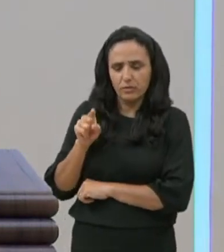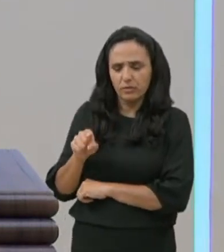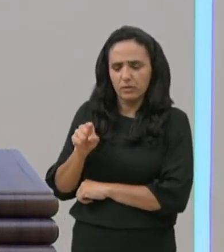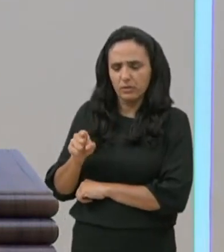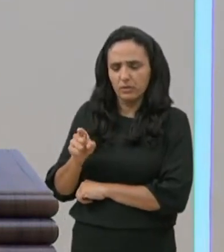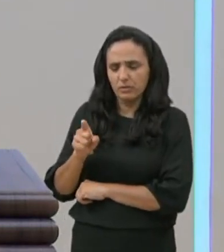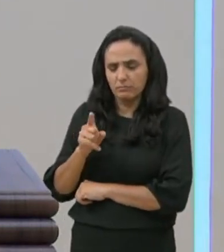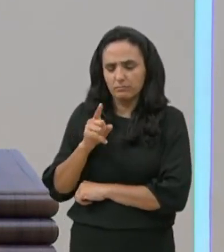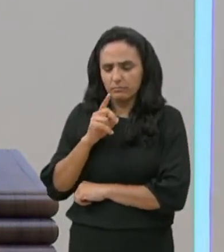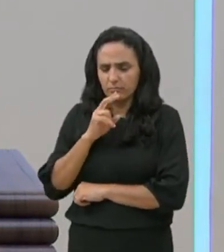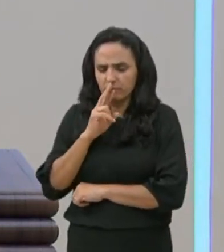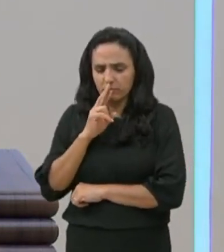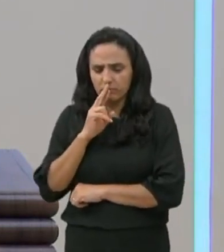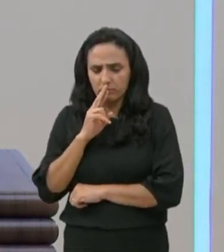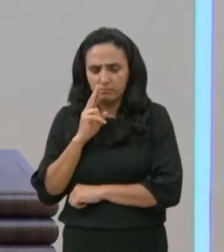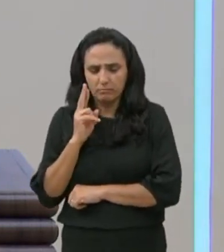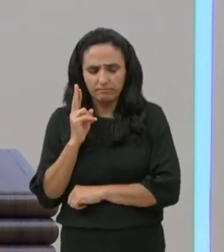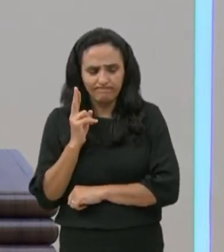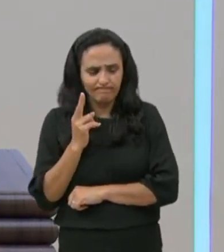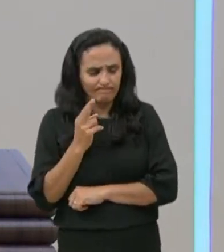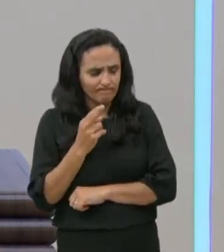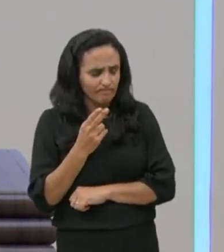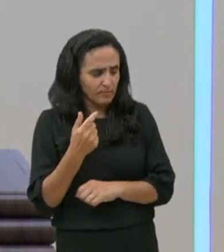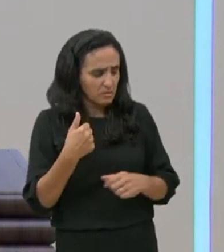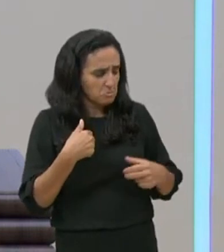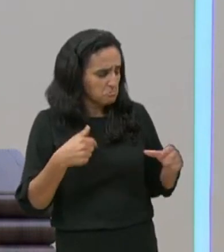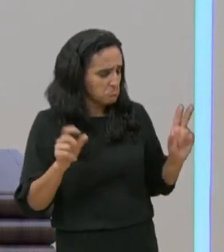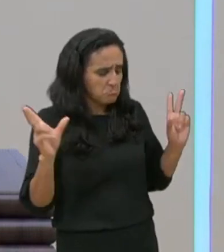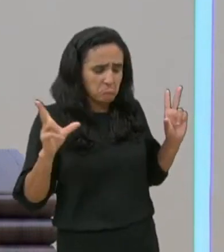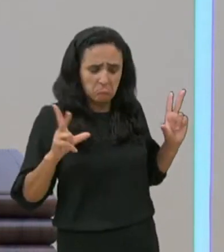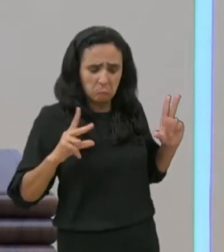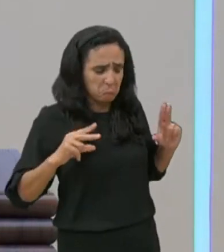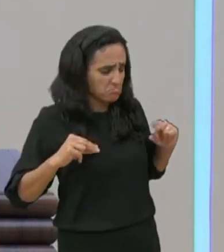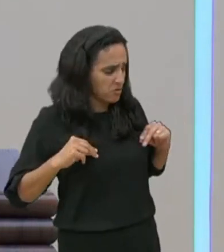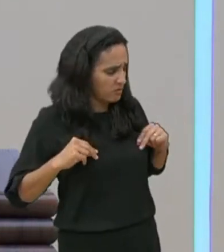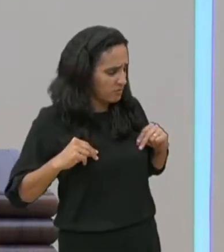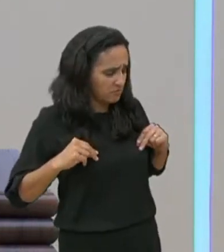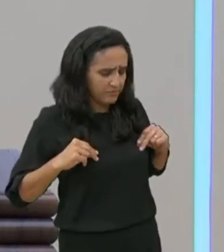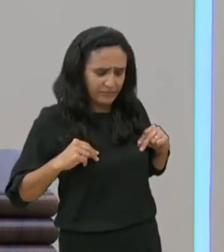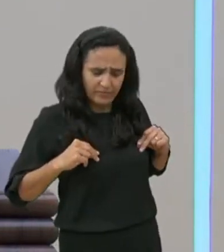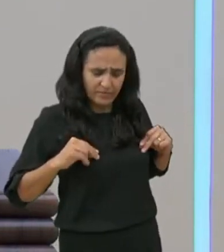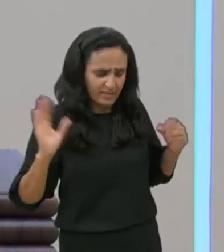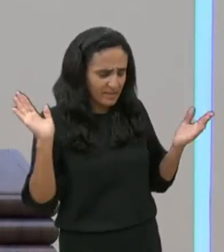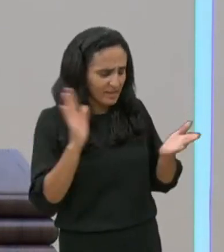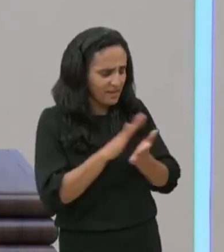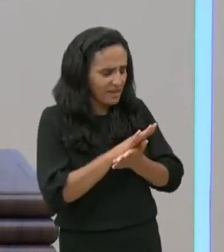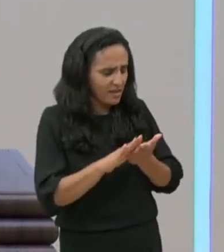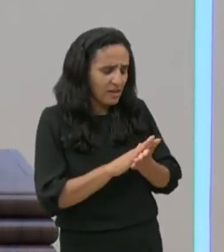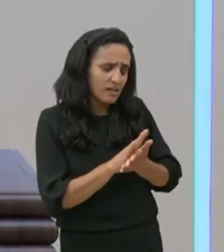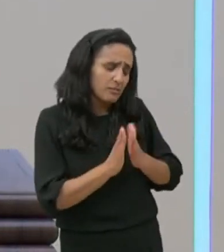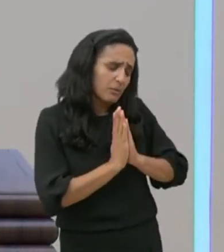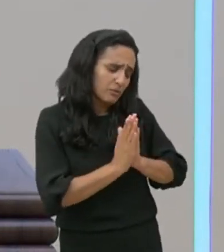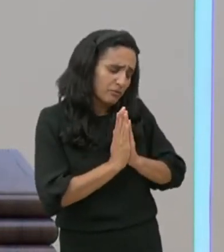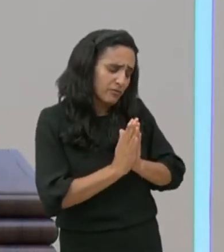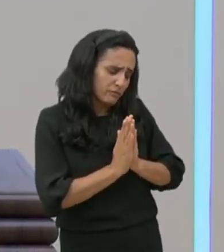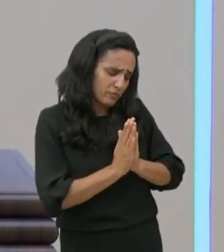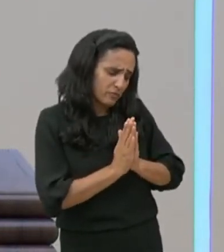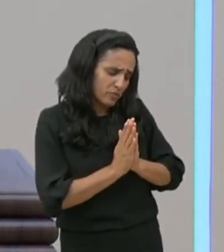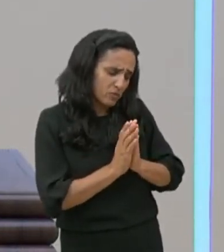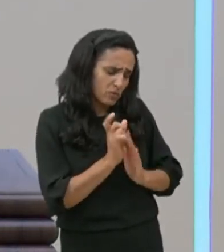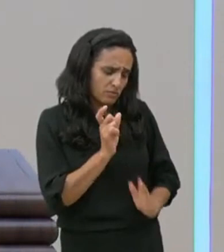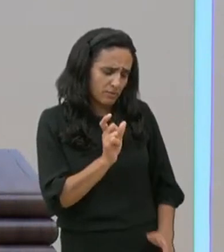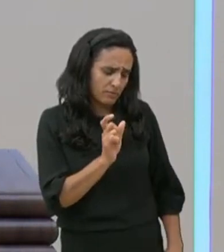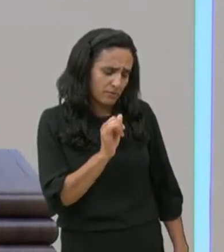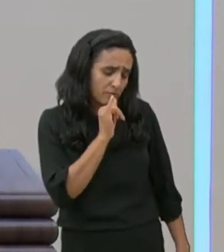respondendo, disse, Senhor, não sou digno de que entres debaixo do meu telhado, mas diz somente uma palavra,